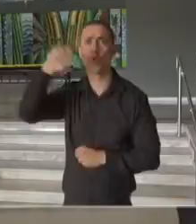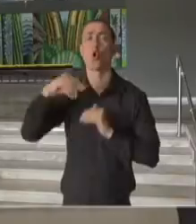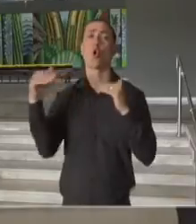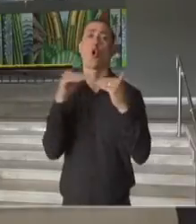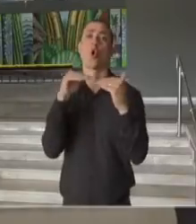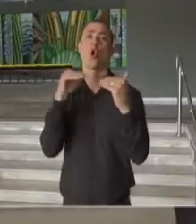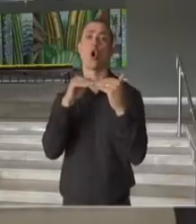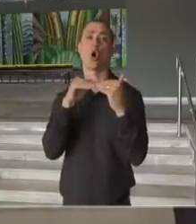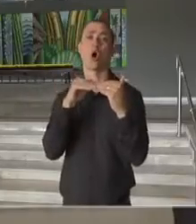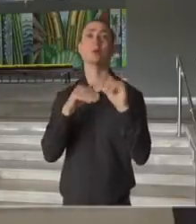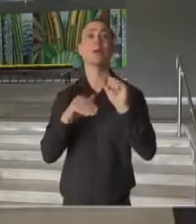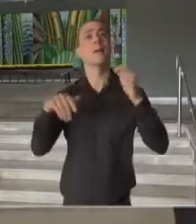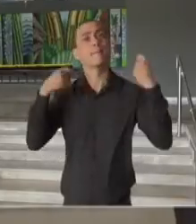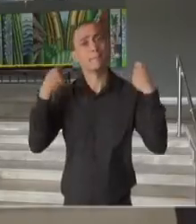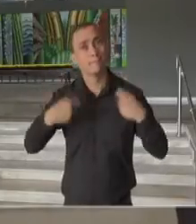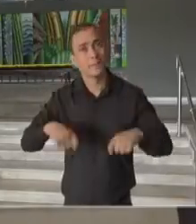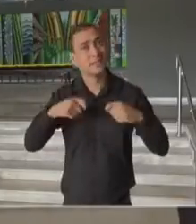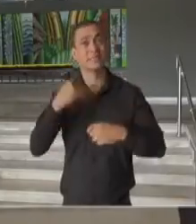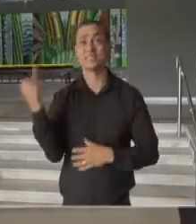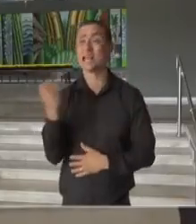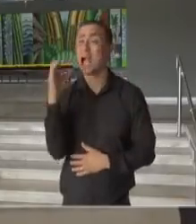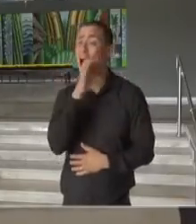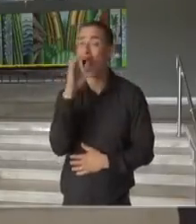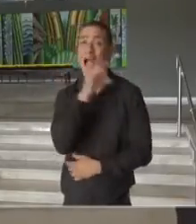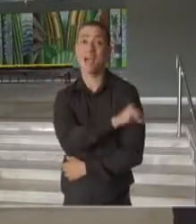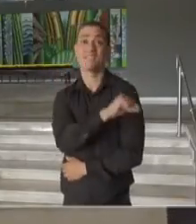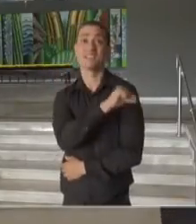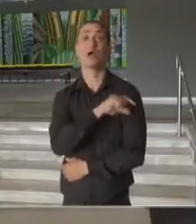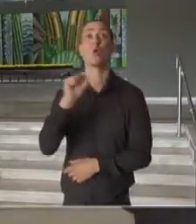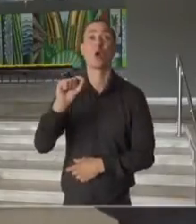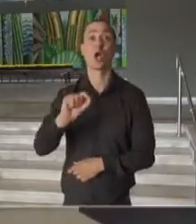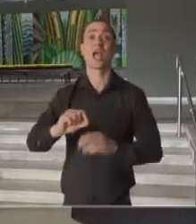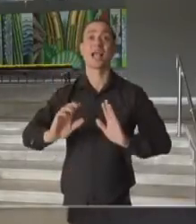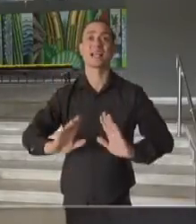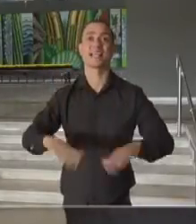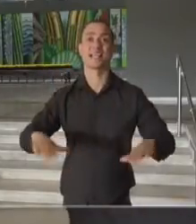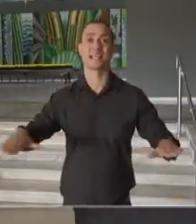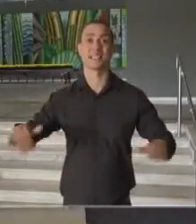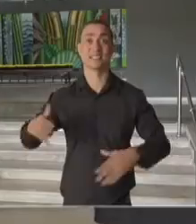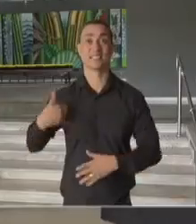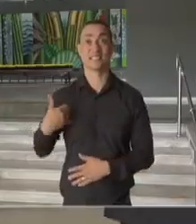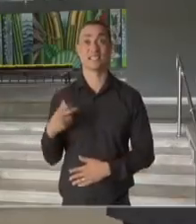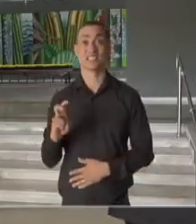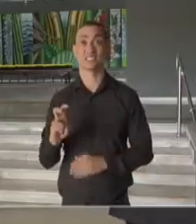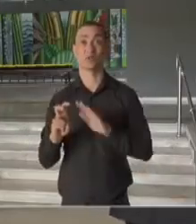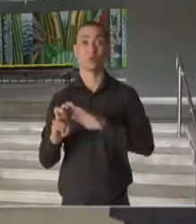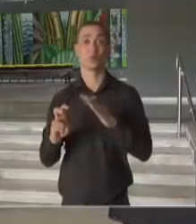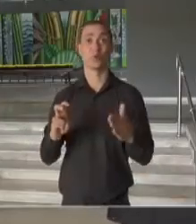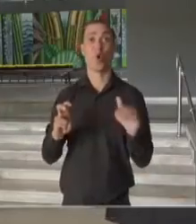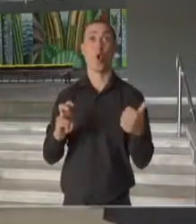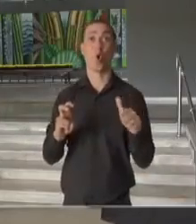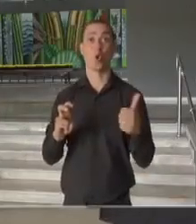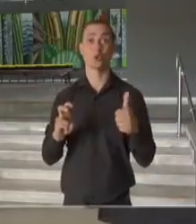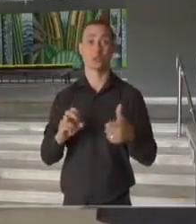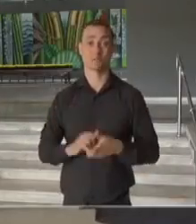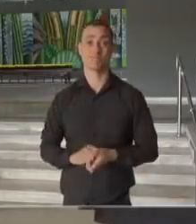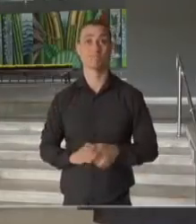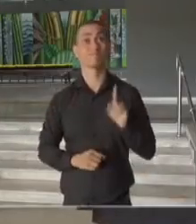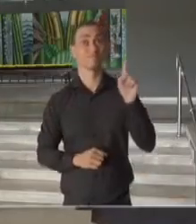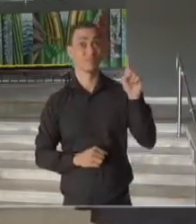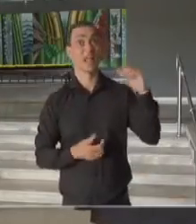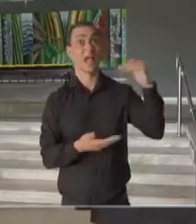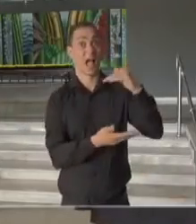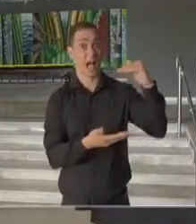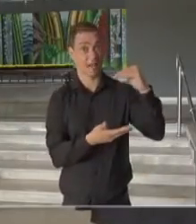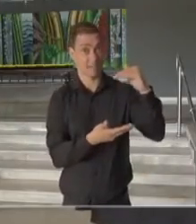estados a necessidade de fazer a vacinação da população de 5 a 11 anos. A Anvisa deve